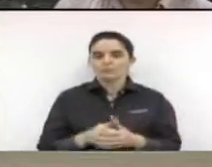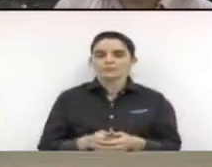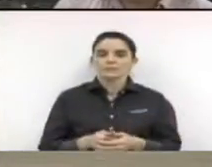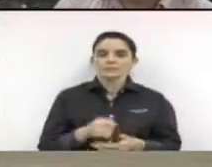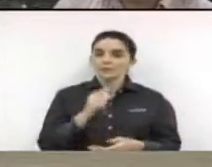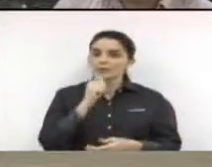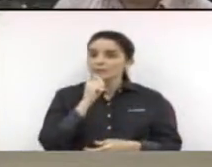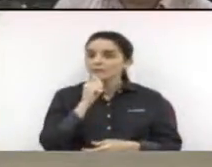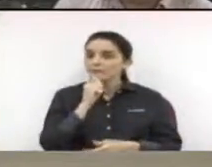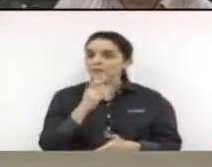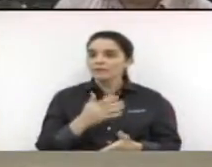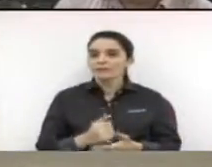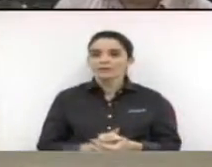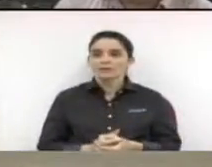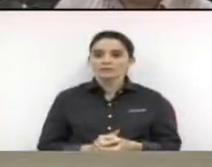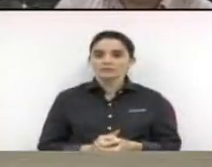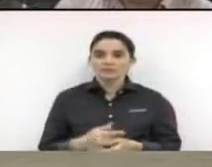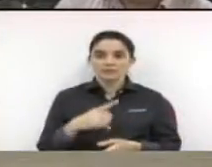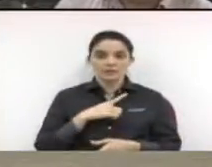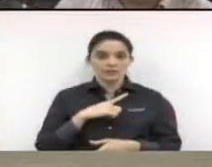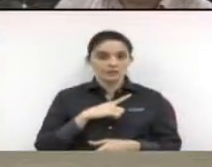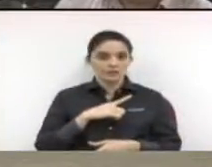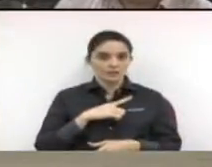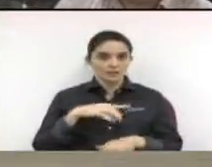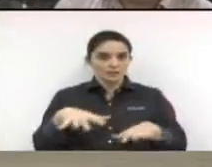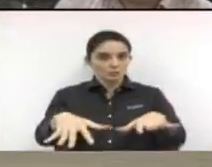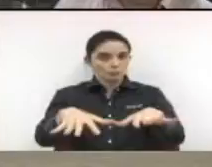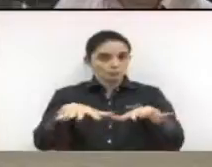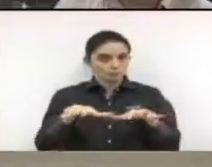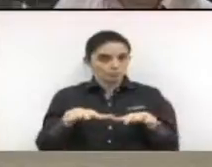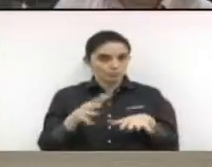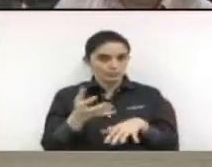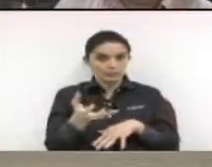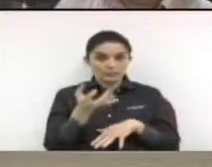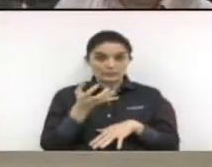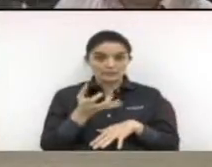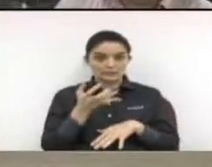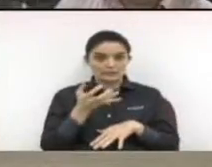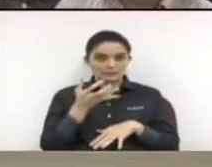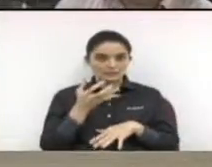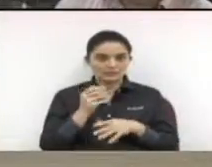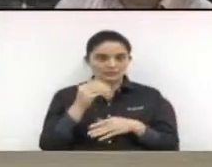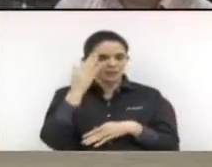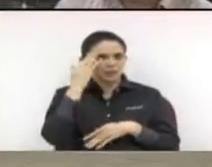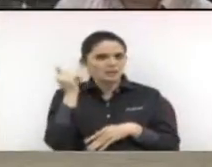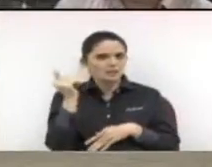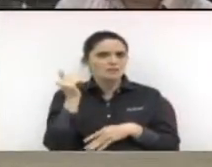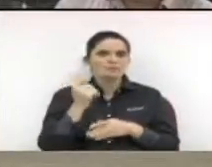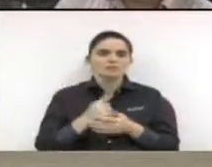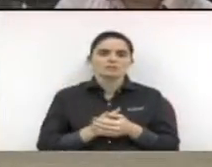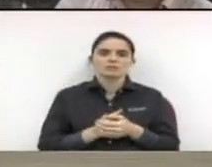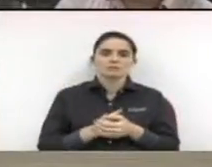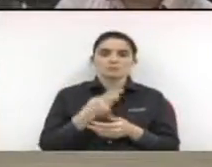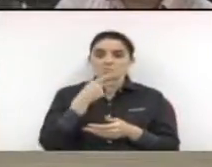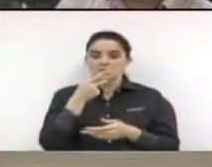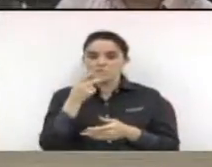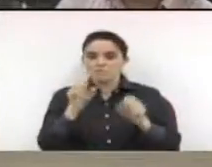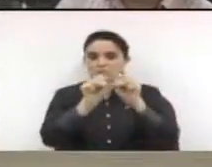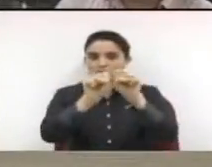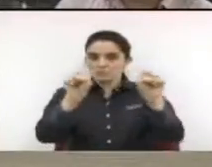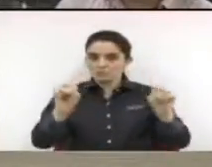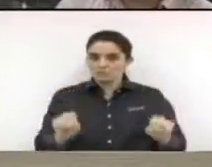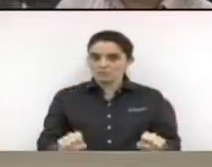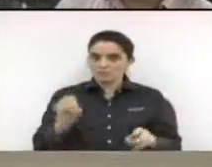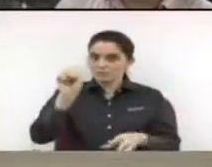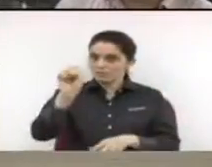pelo fato de nós termos um público interessado nas moções que se referem ao Sistema S, se Vossa